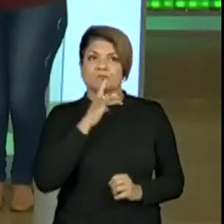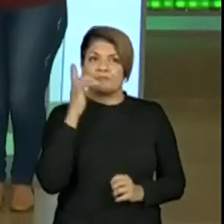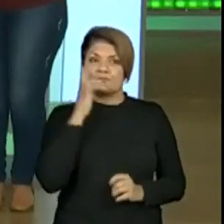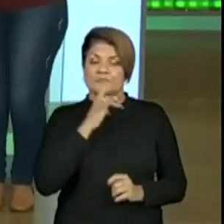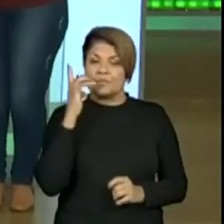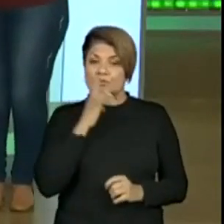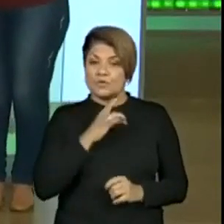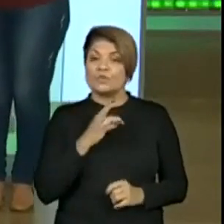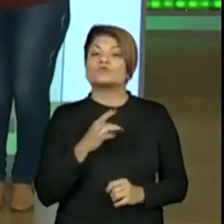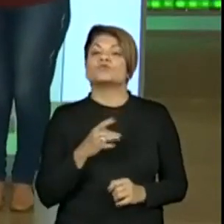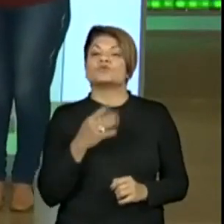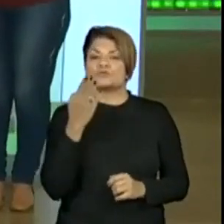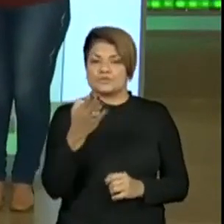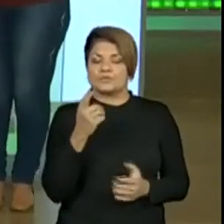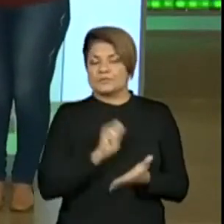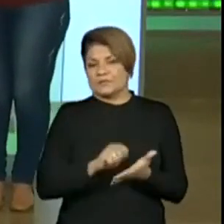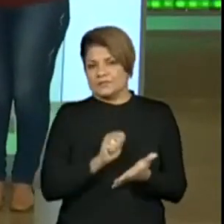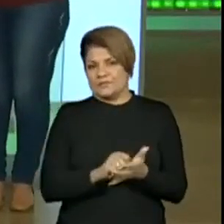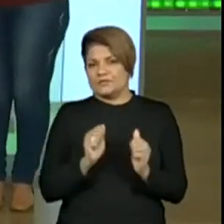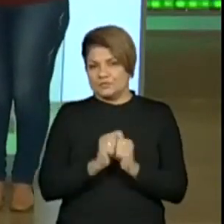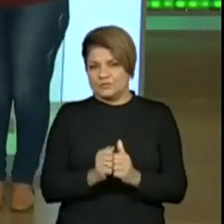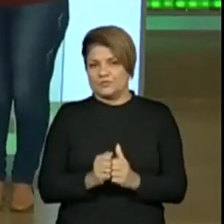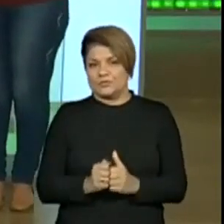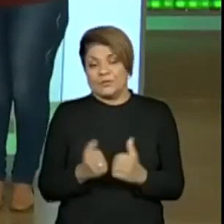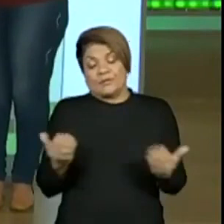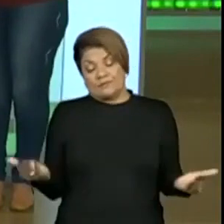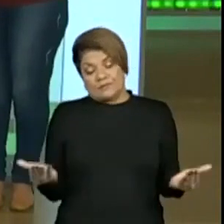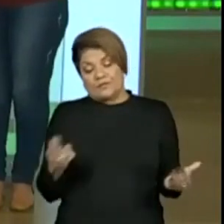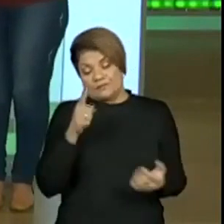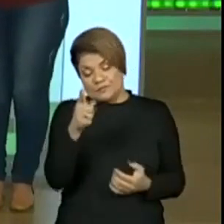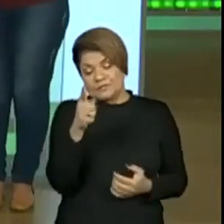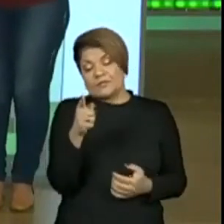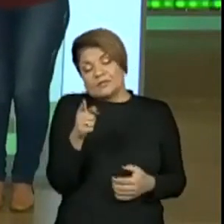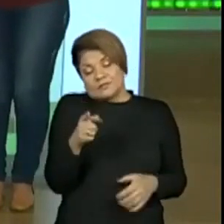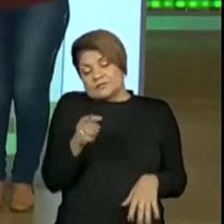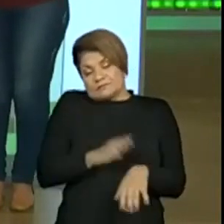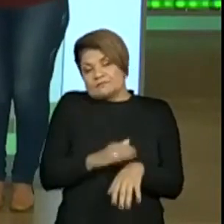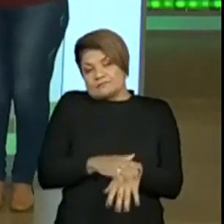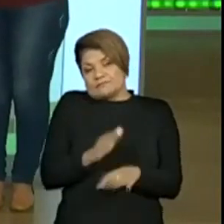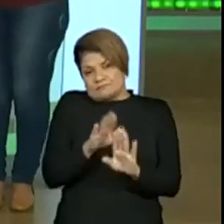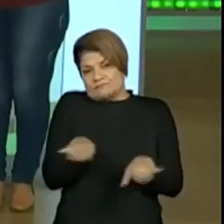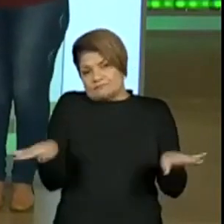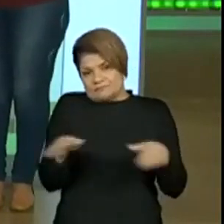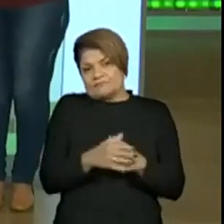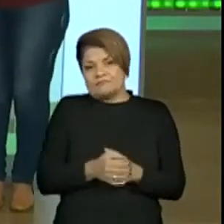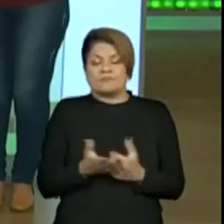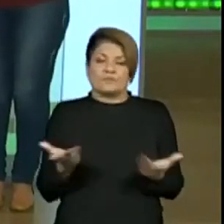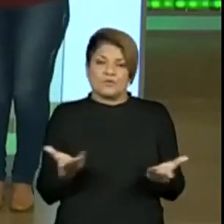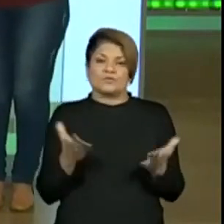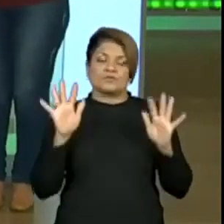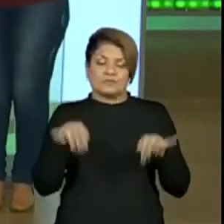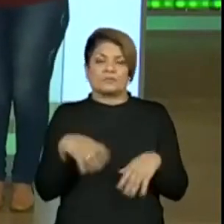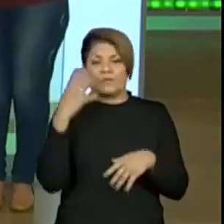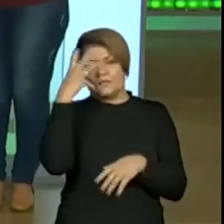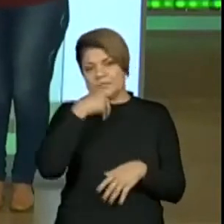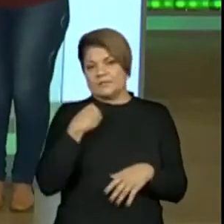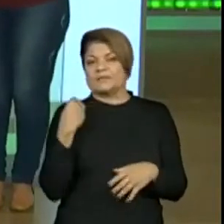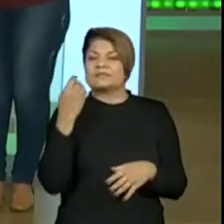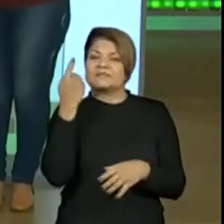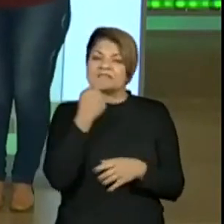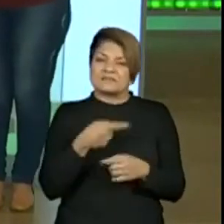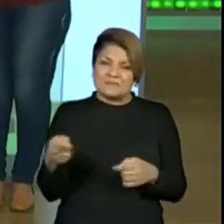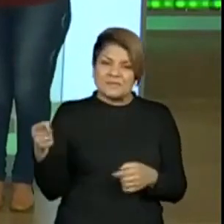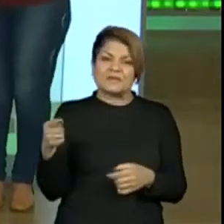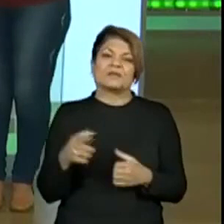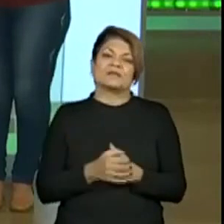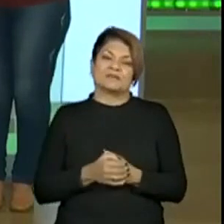bom vê-los escrevendo junto. Afinal, vocês são os escritores mirins. E hoje a gente encerra, né, professora Vivi? Uma linda semana para vocês, que